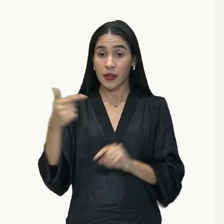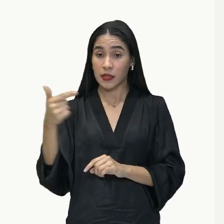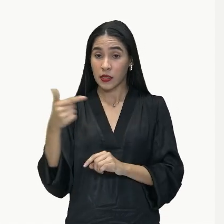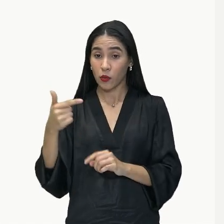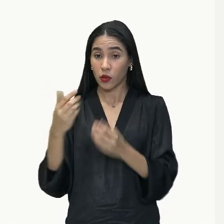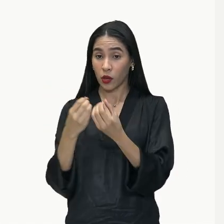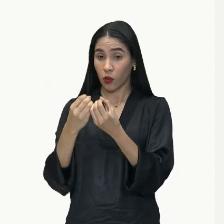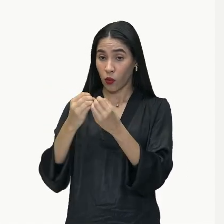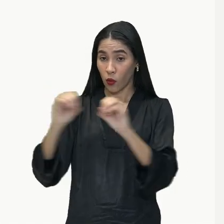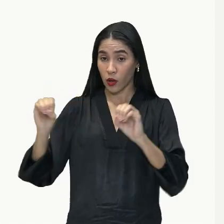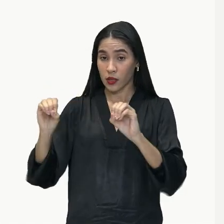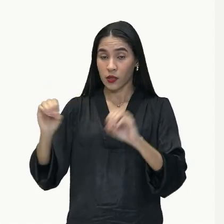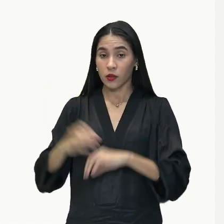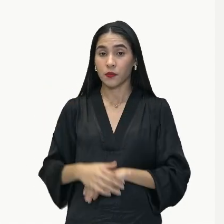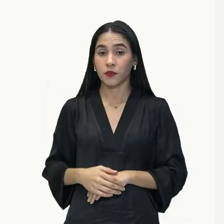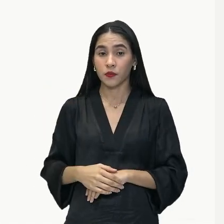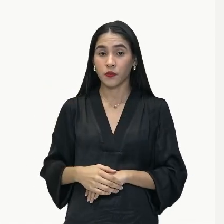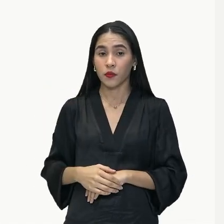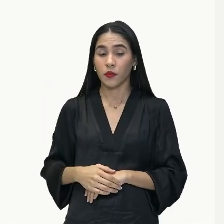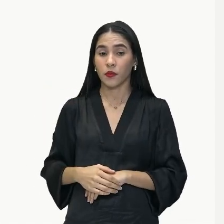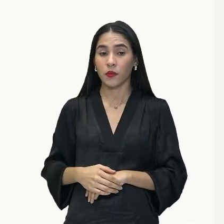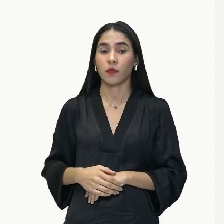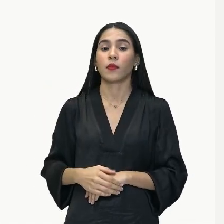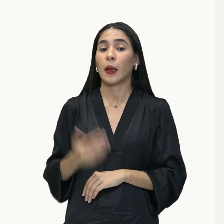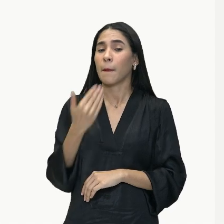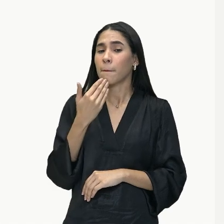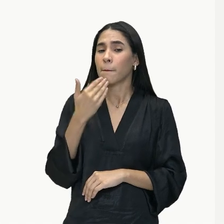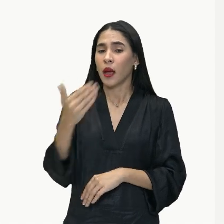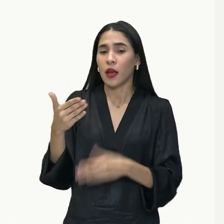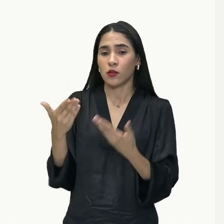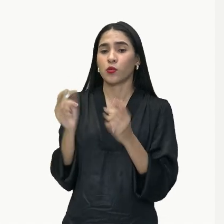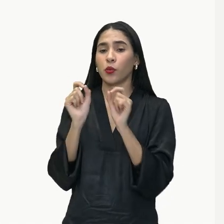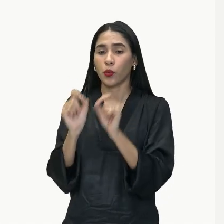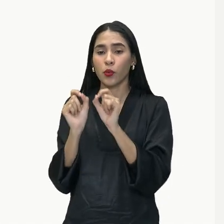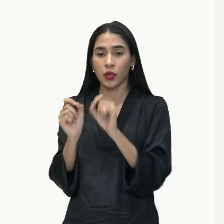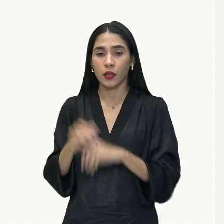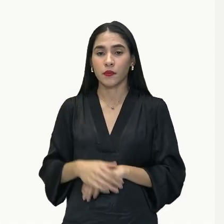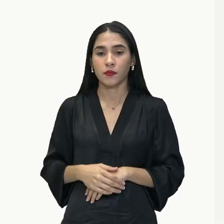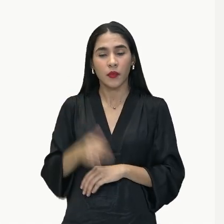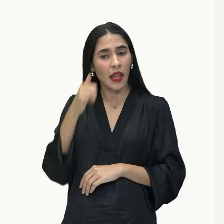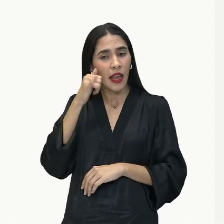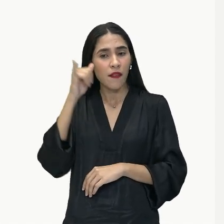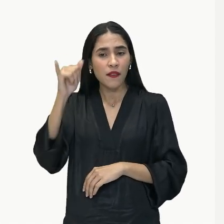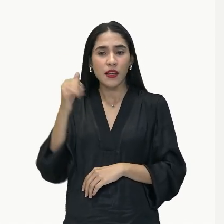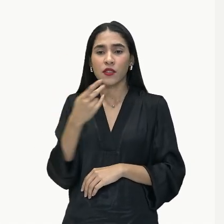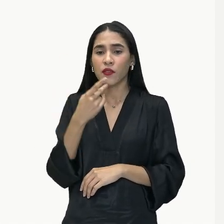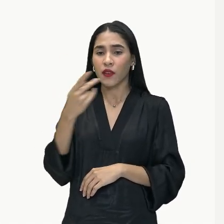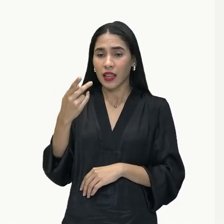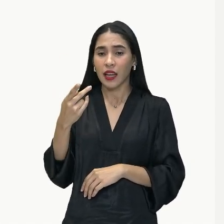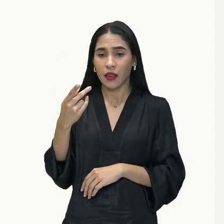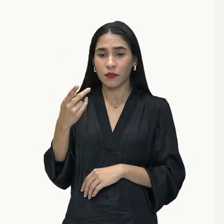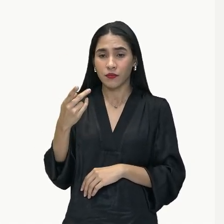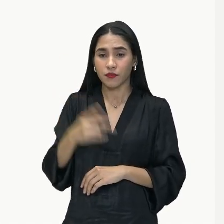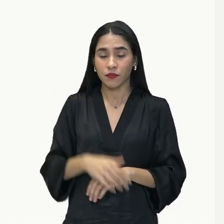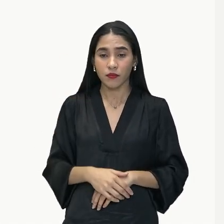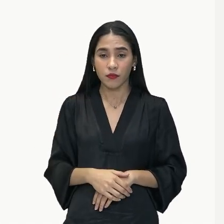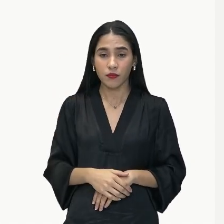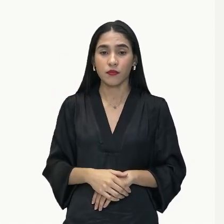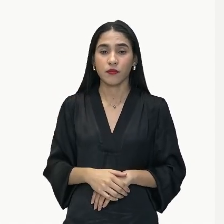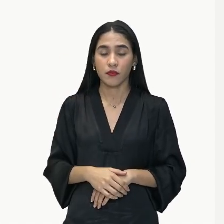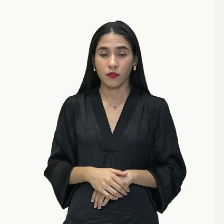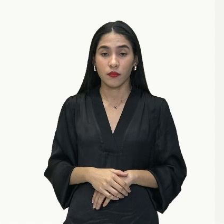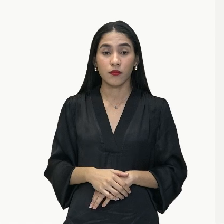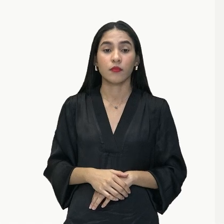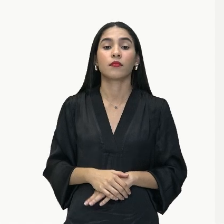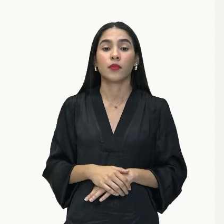apenas peço um favor, que não fale nada, certo? Observem aqui,